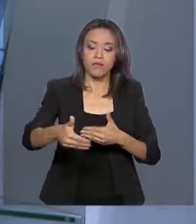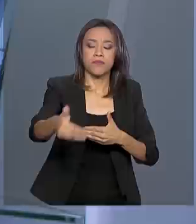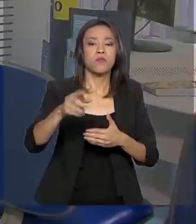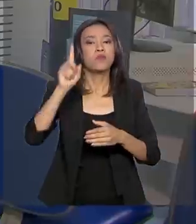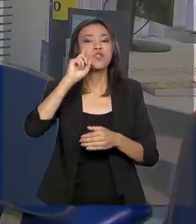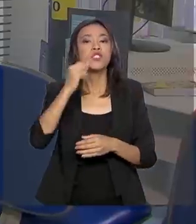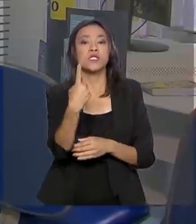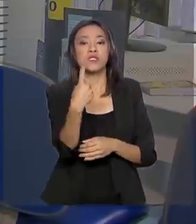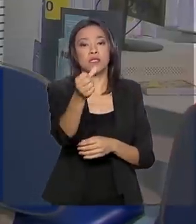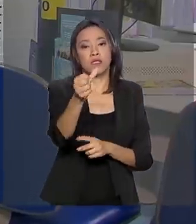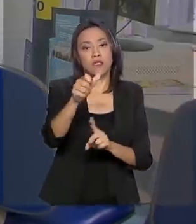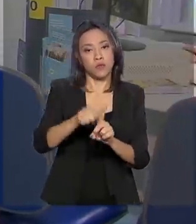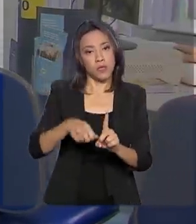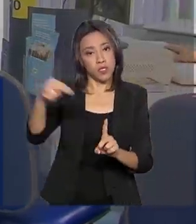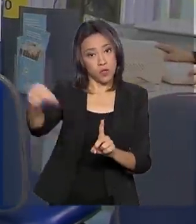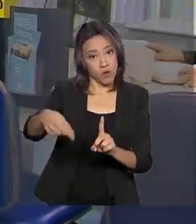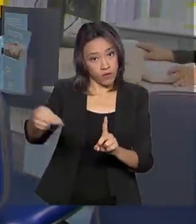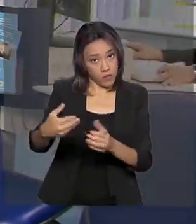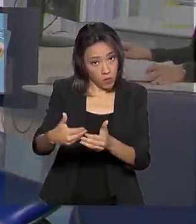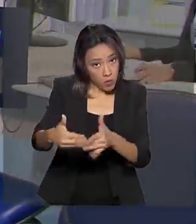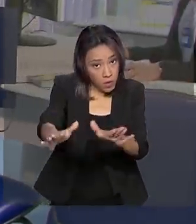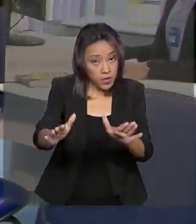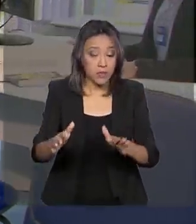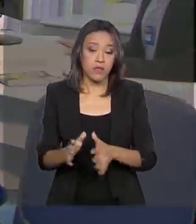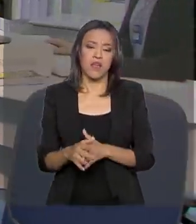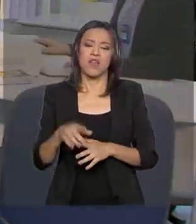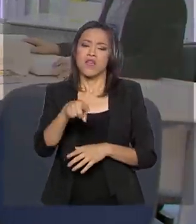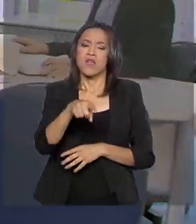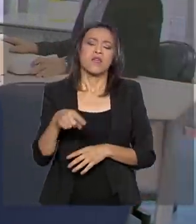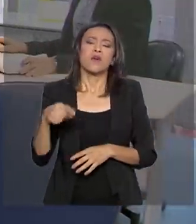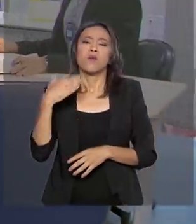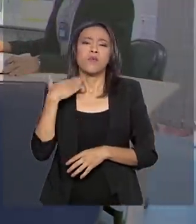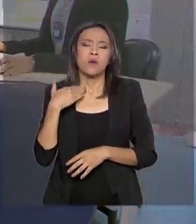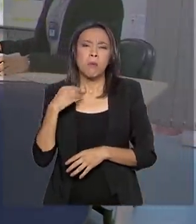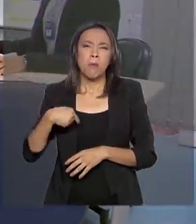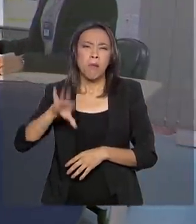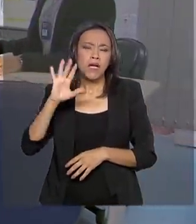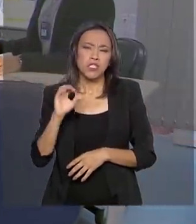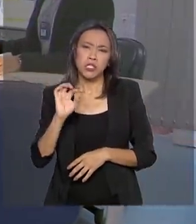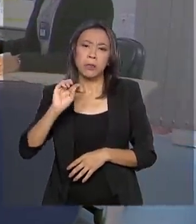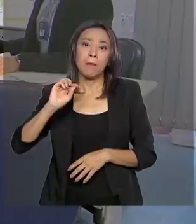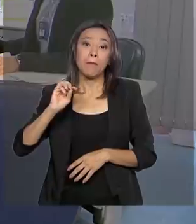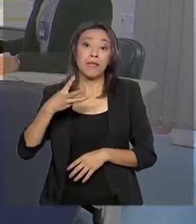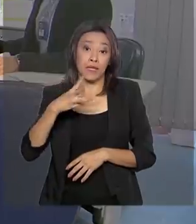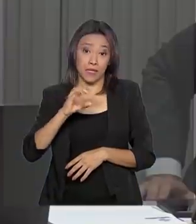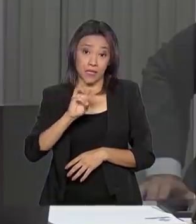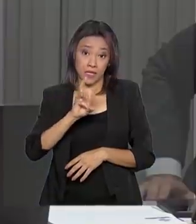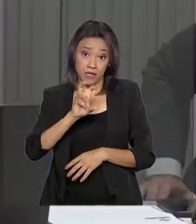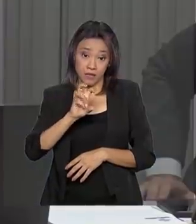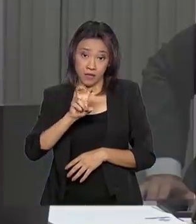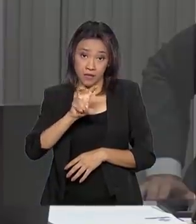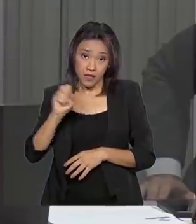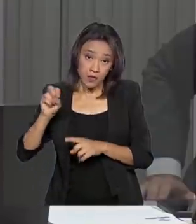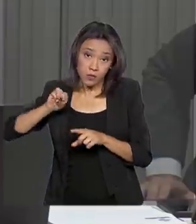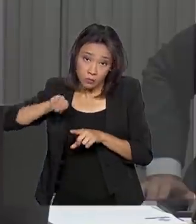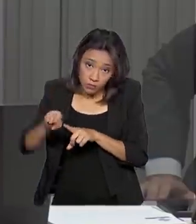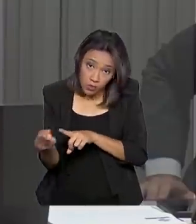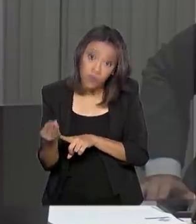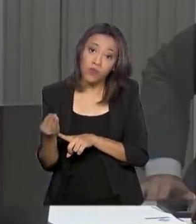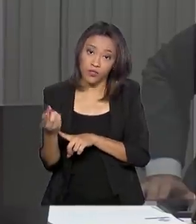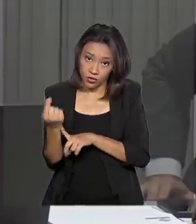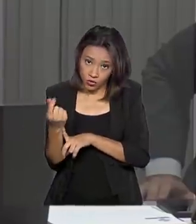novembro. Instituições financeiras com mais de meio milhão de contas ativas deverão aderir ao sistema. O diretor de